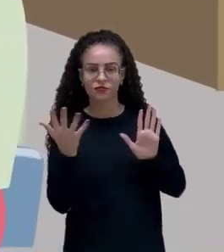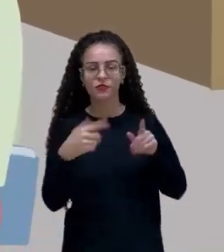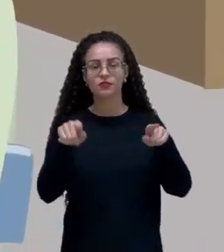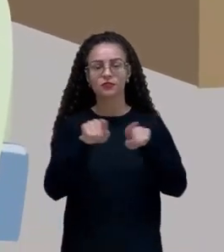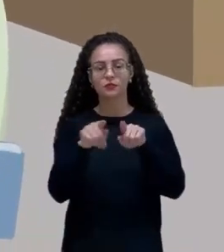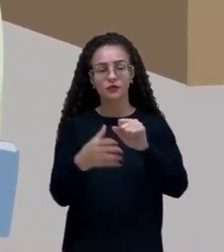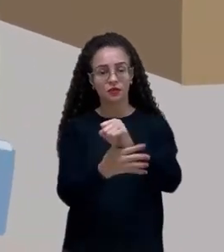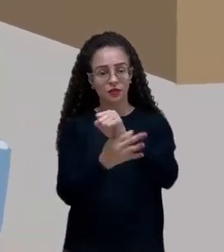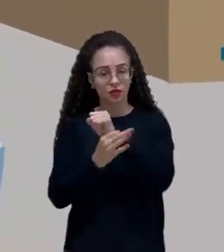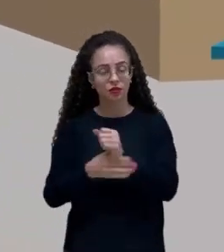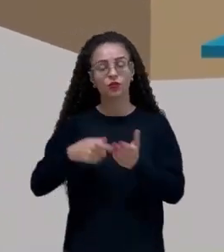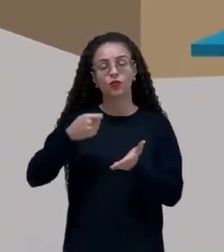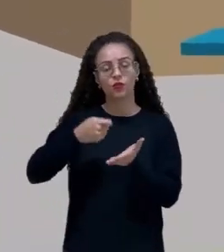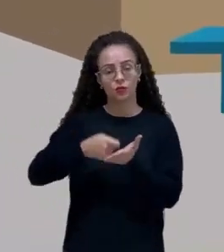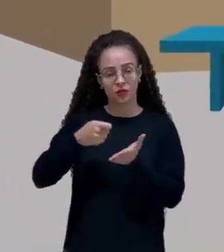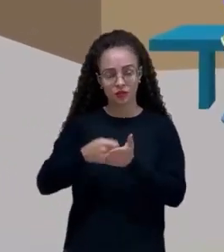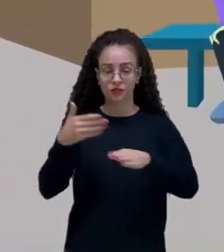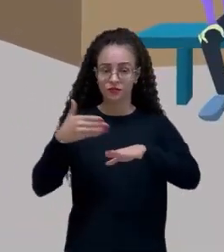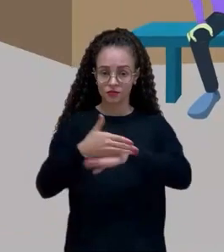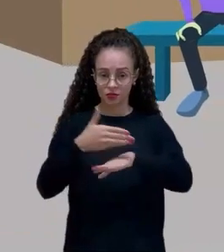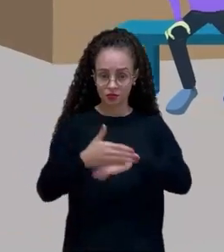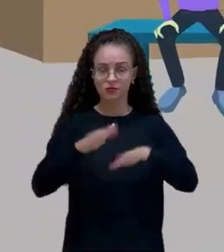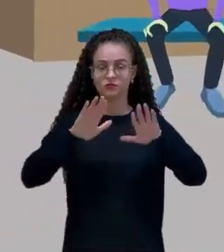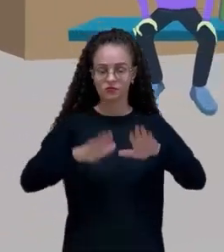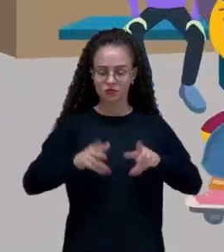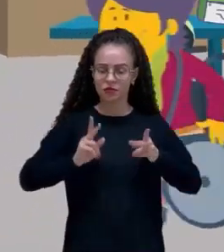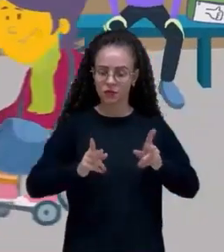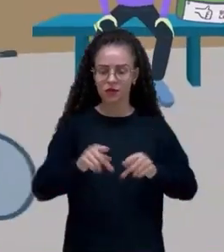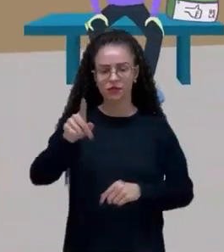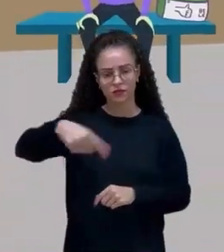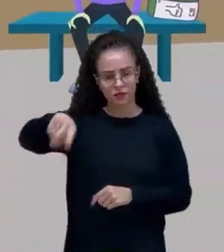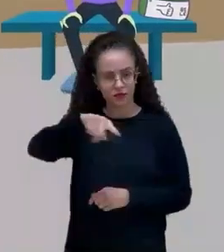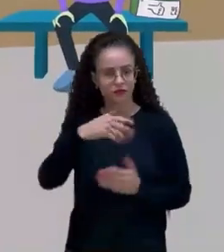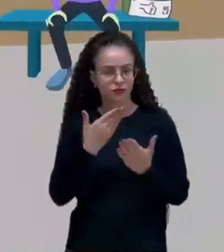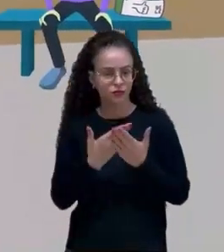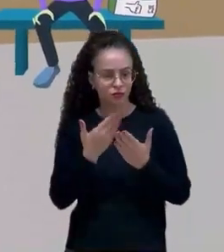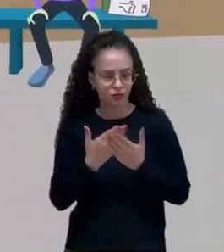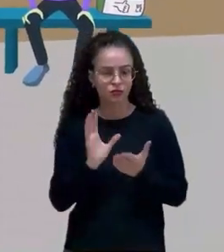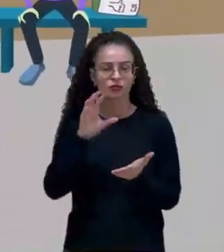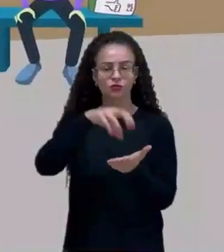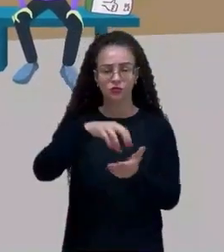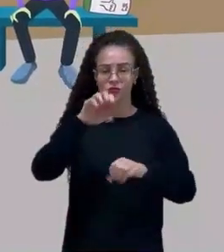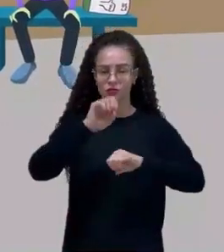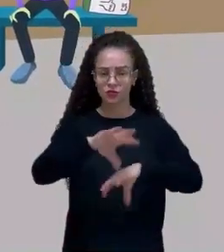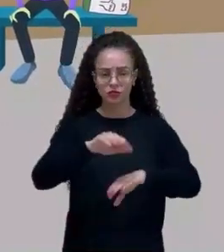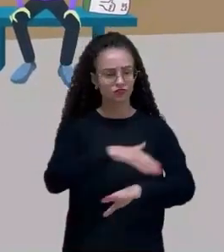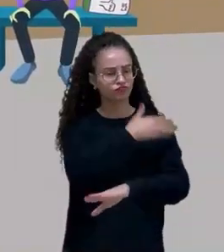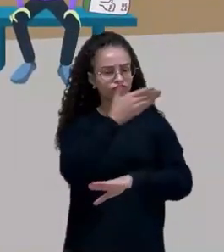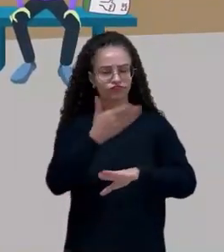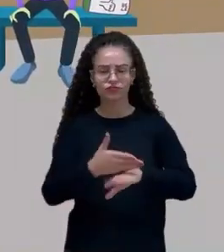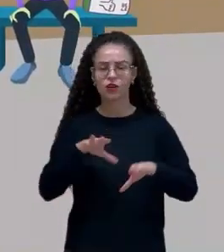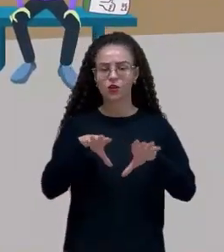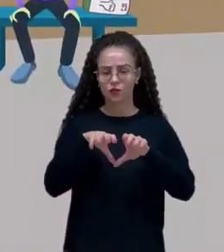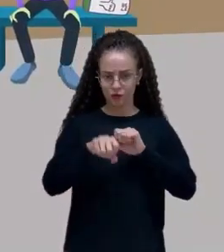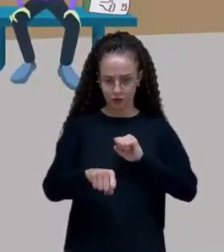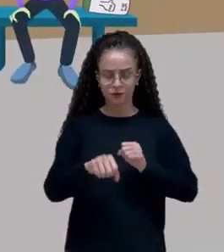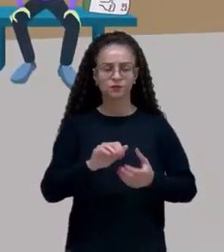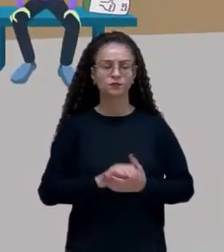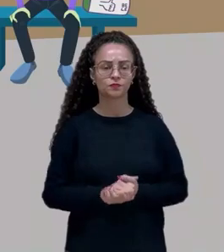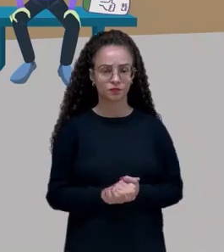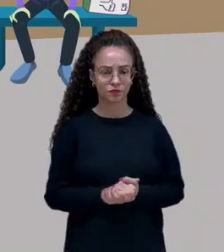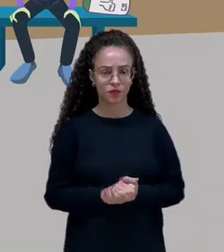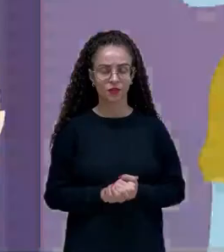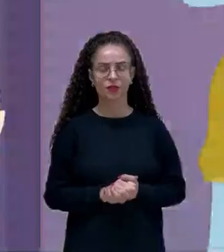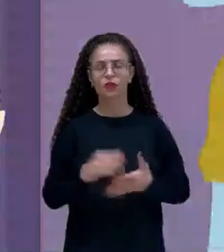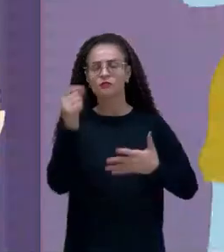e também garantir a obrigatoriedade do acesso e permanência dos estudantes nas instituições de ensino até a conclusão da escolaridade.